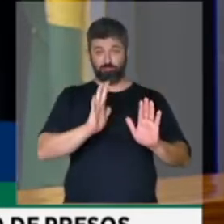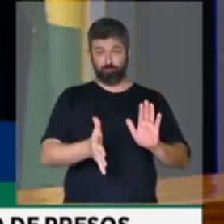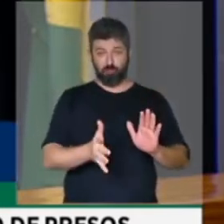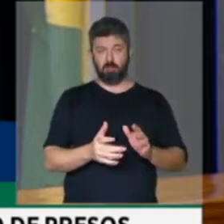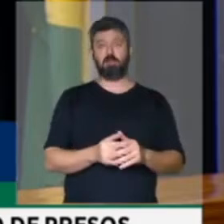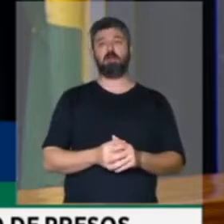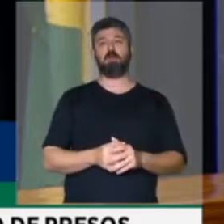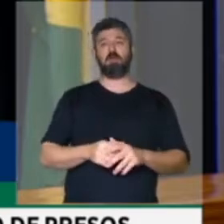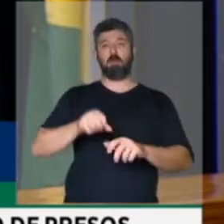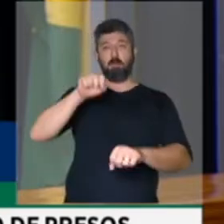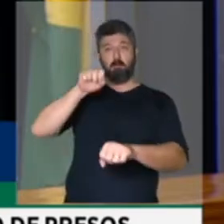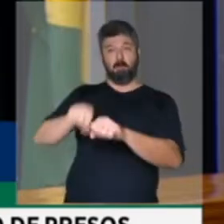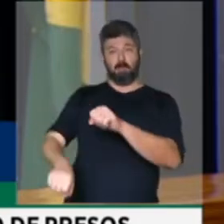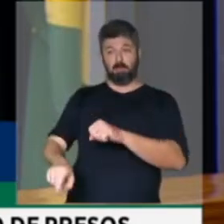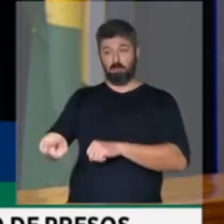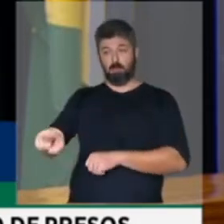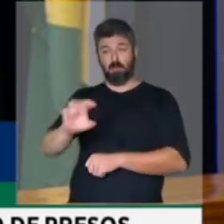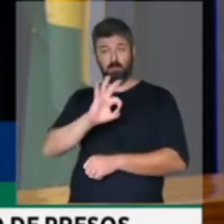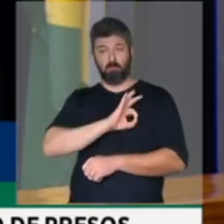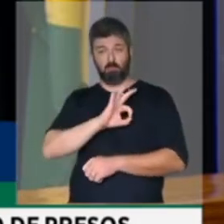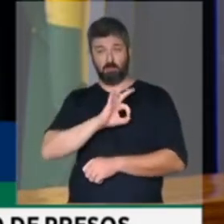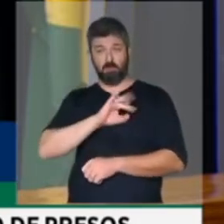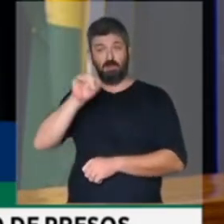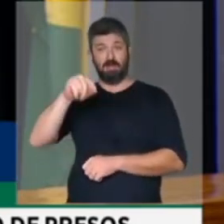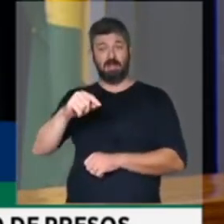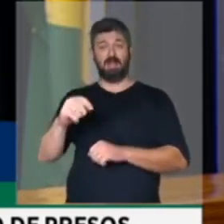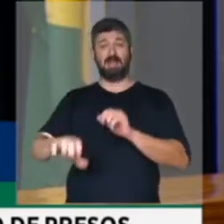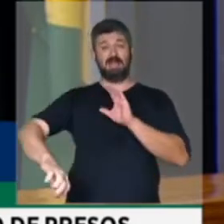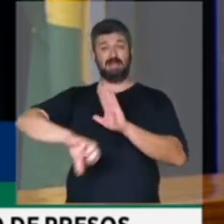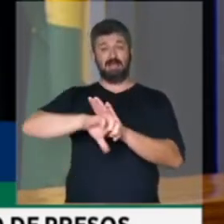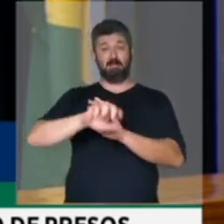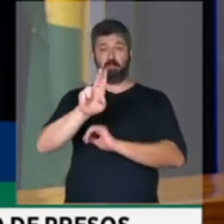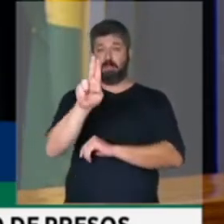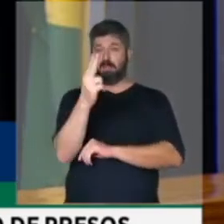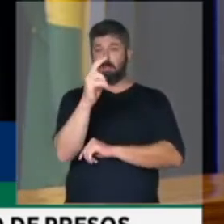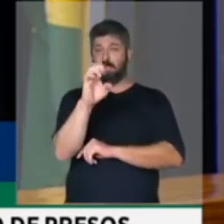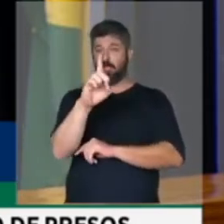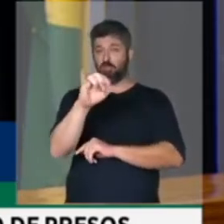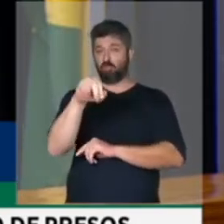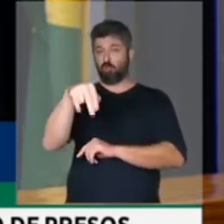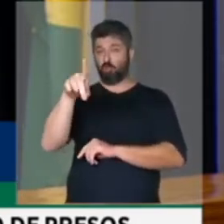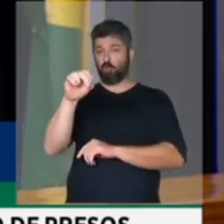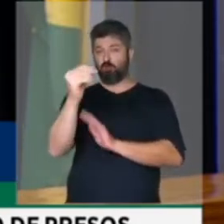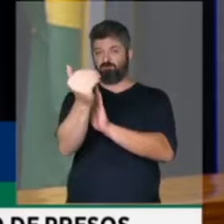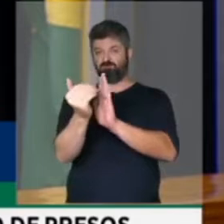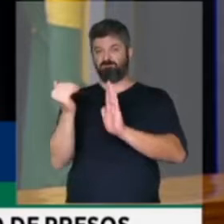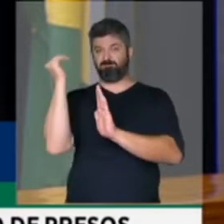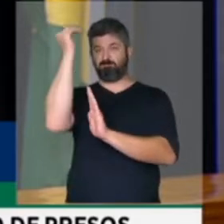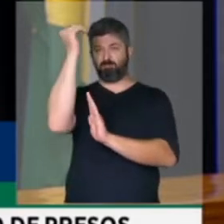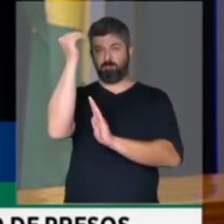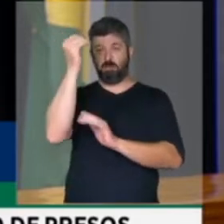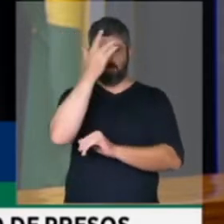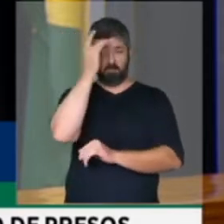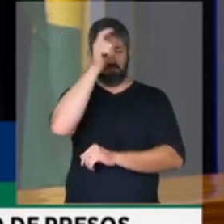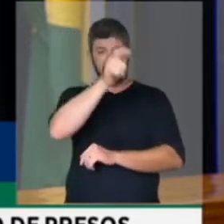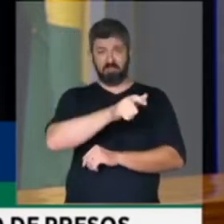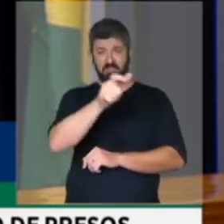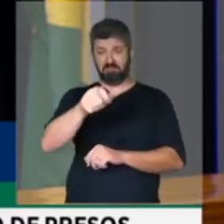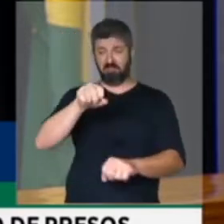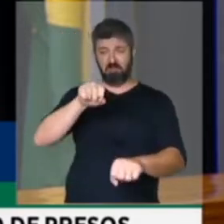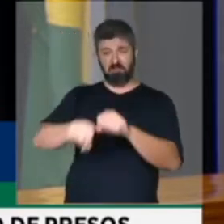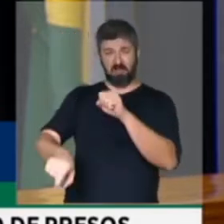assassinato de policiais é um crime hediondo, os assassinos de policiais,